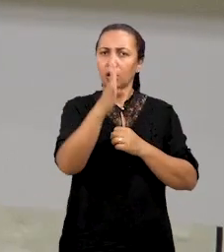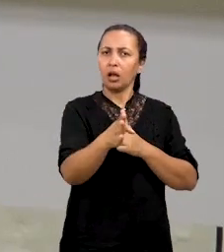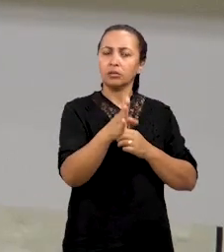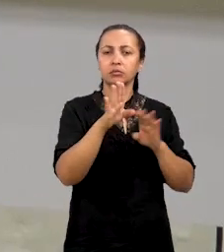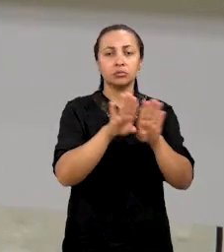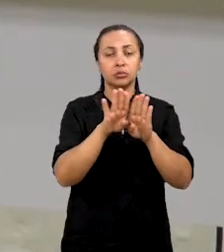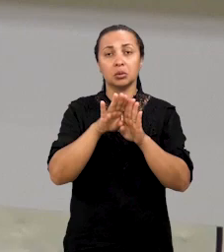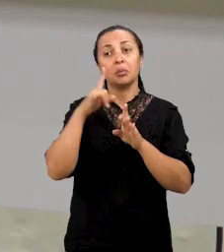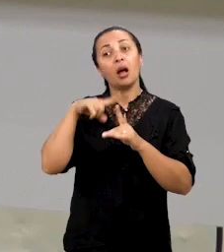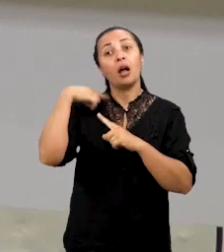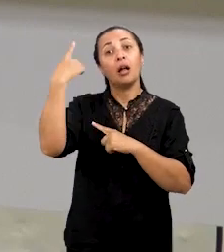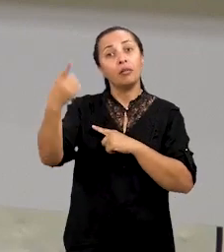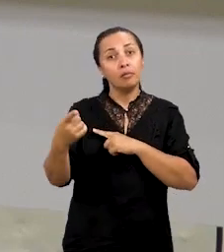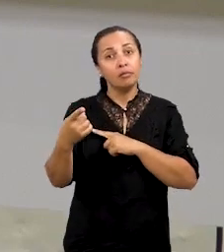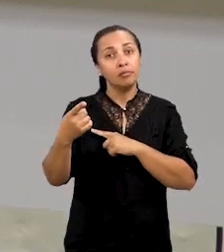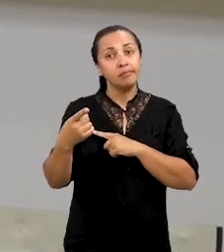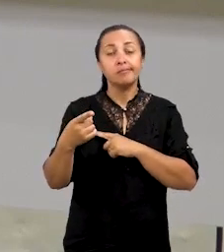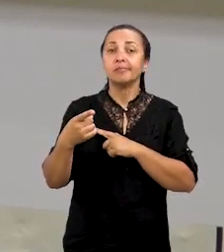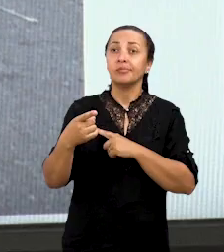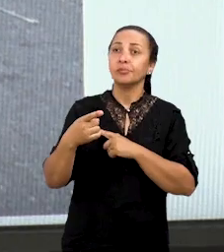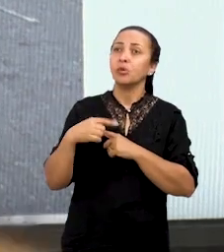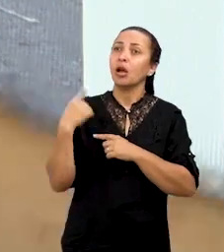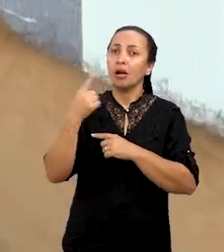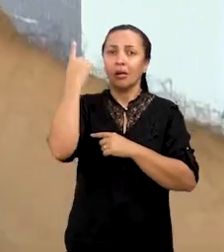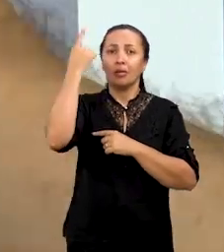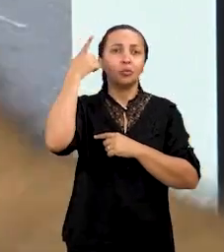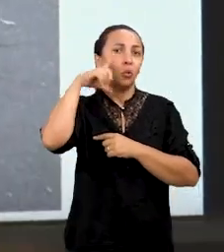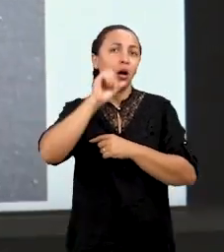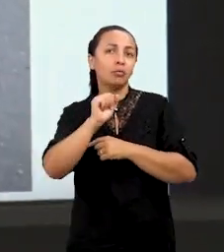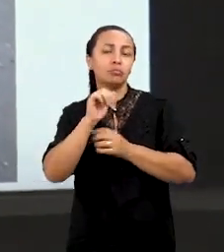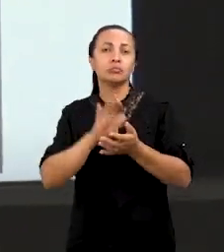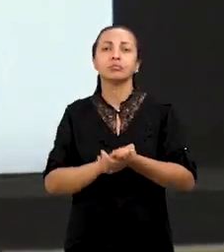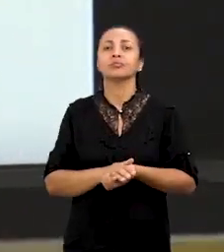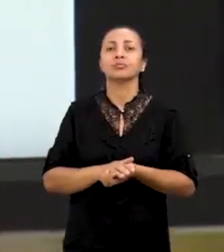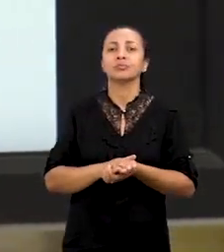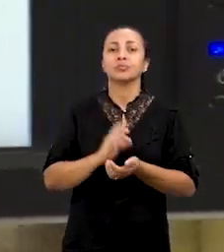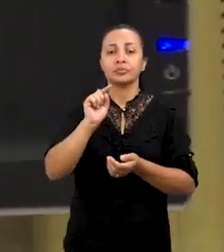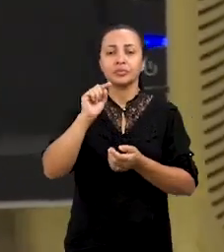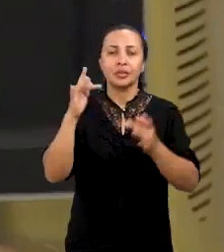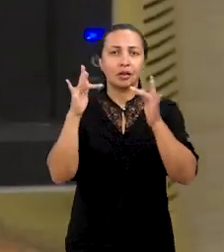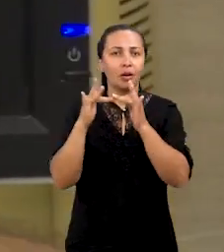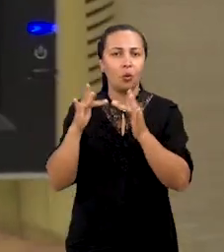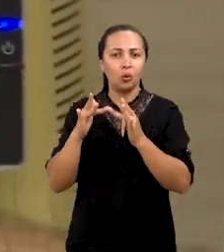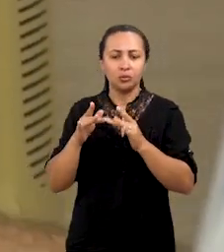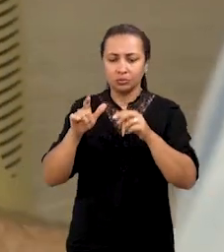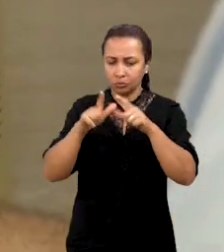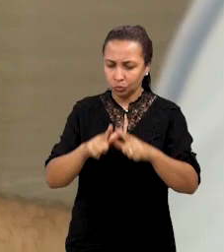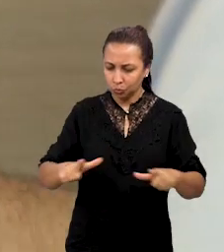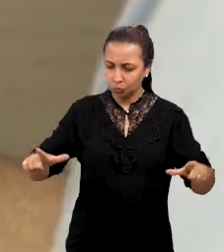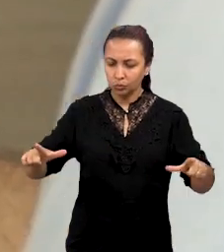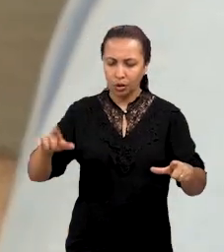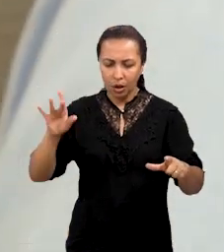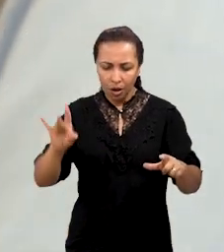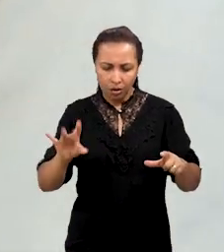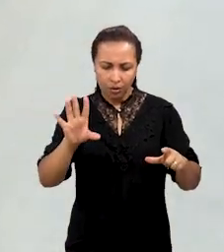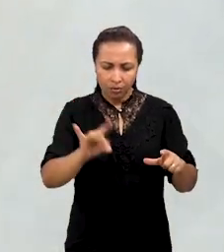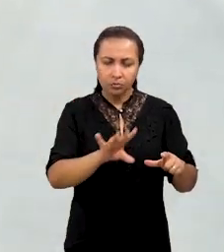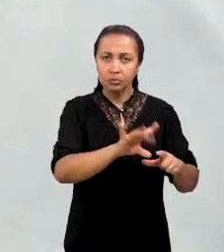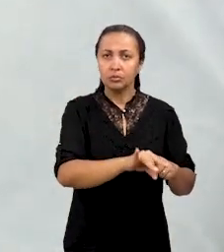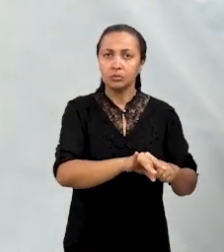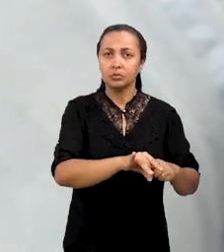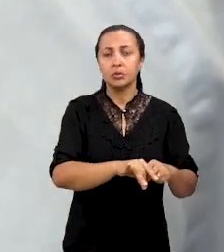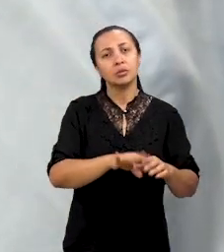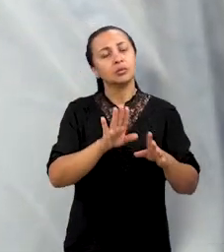e, além disso, ser de alto rendimento. Que são aqueles que têm contato com a superfície do pavimento que vão construir nesse